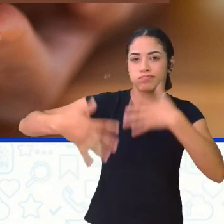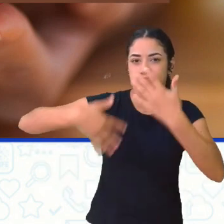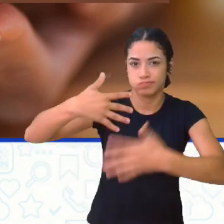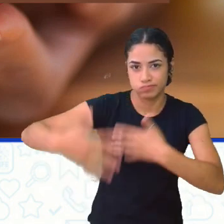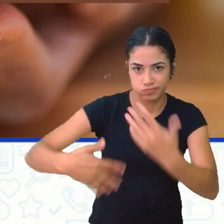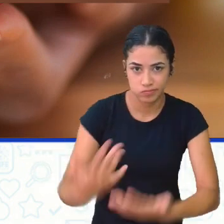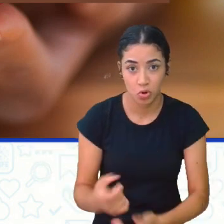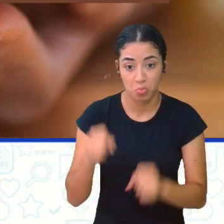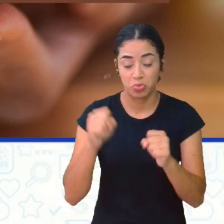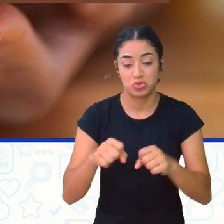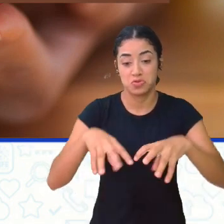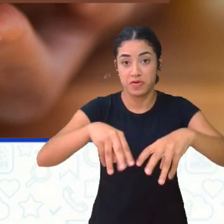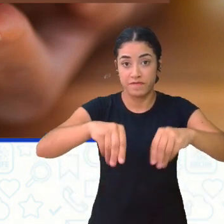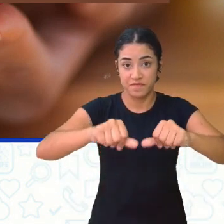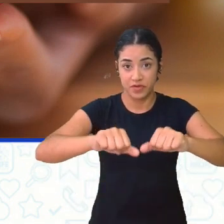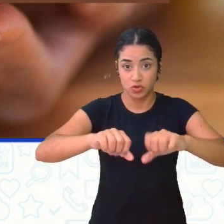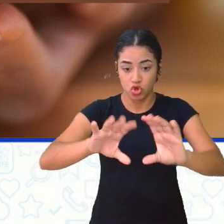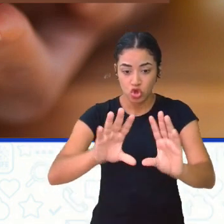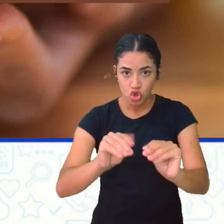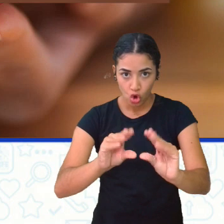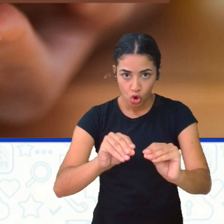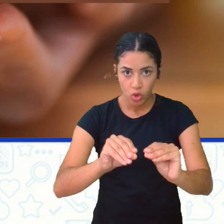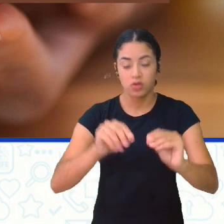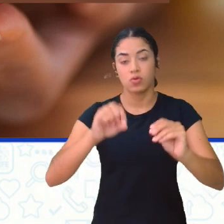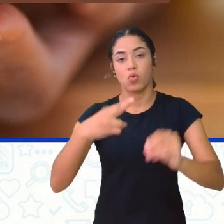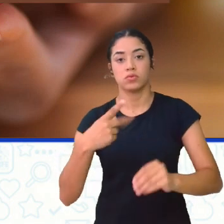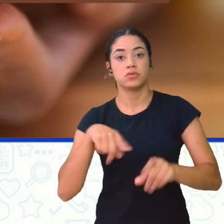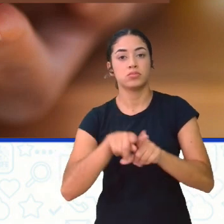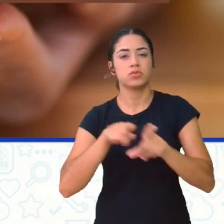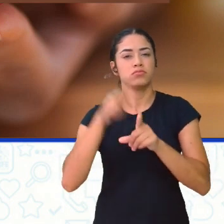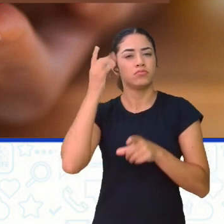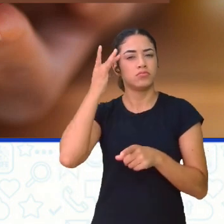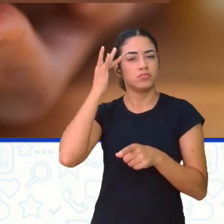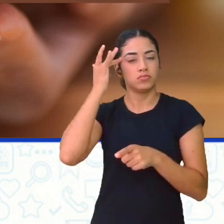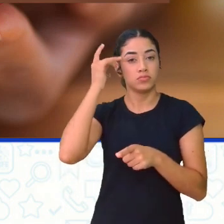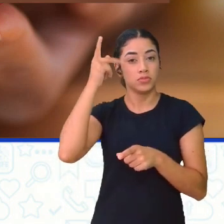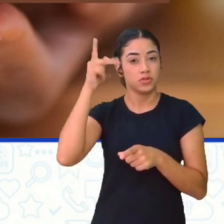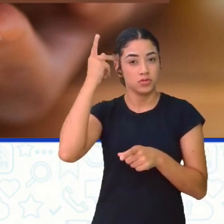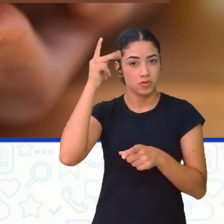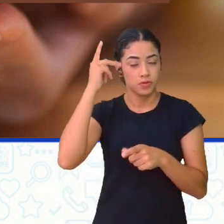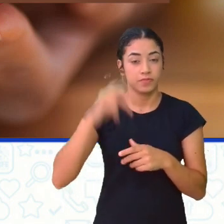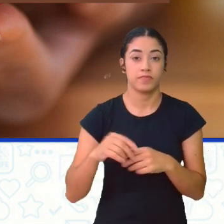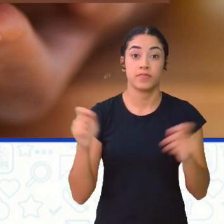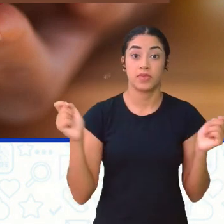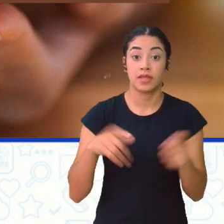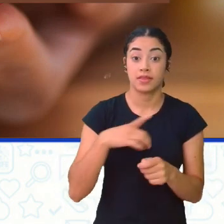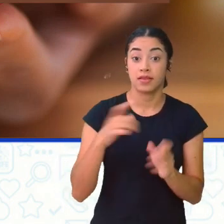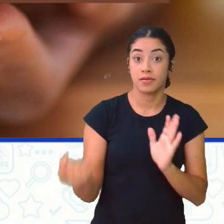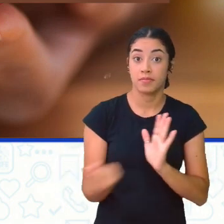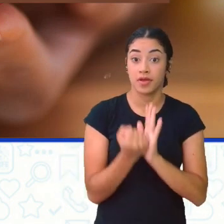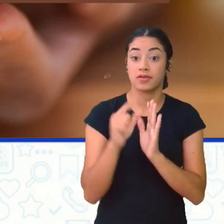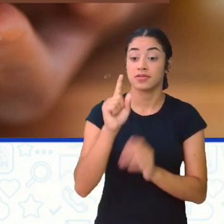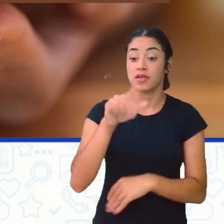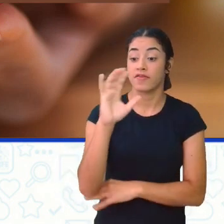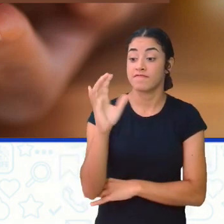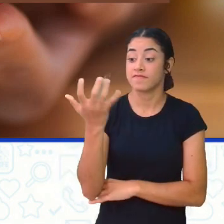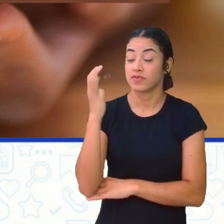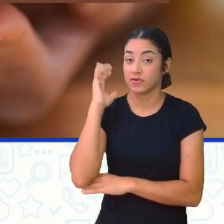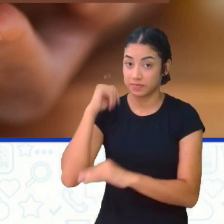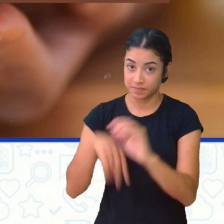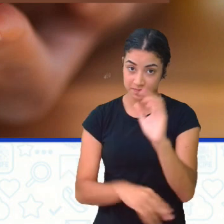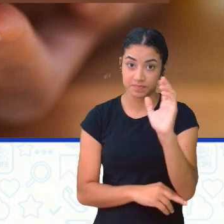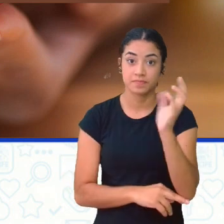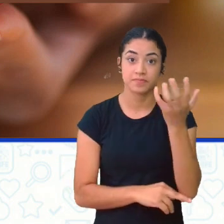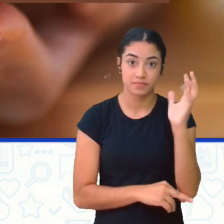Ou mesmo psicológico E no texto A gente tem a marcação Desse espaço Que é a floresta A savana